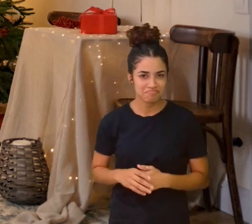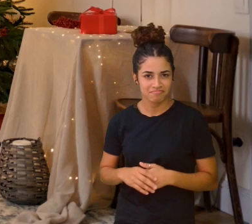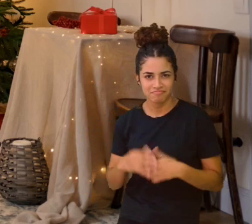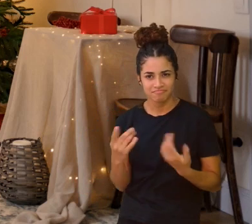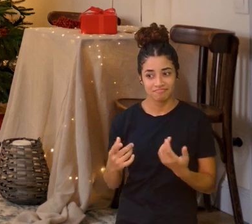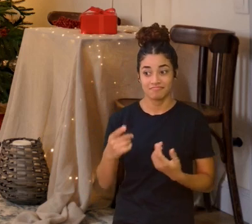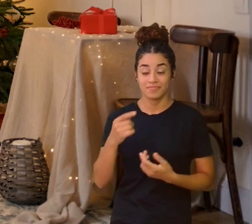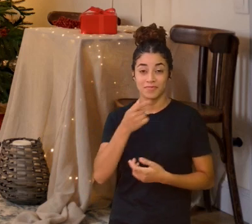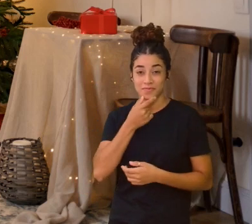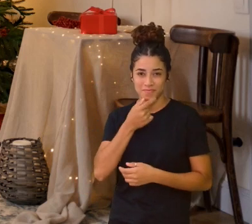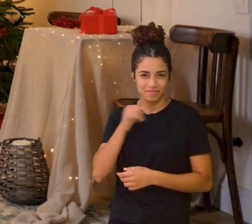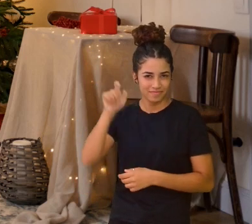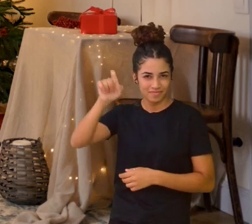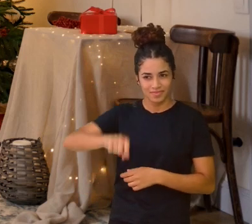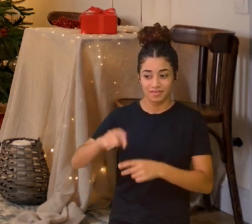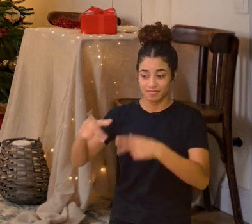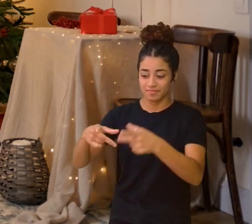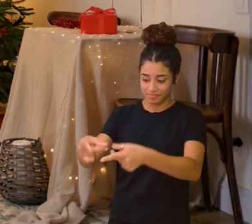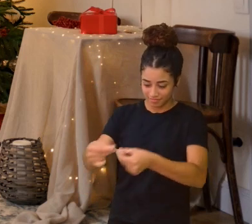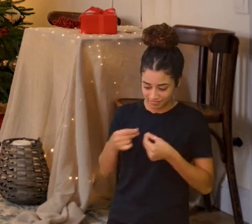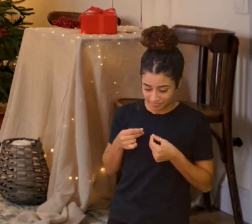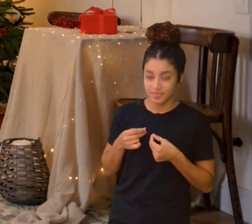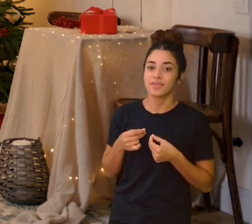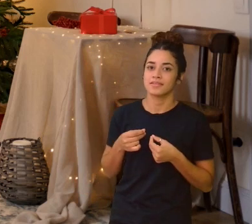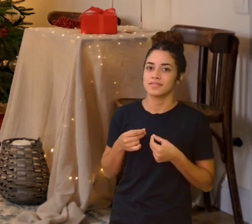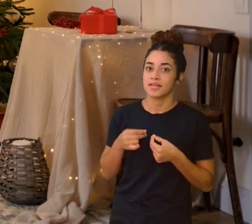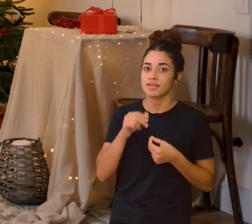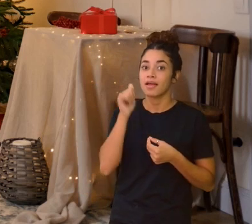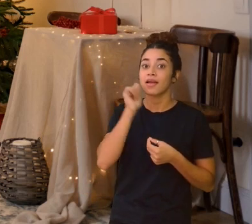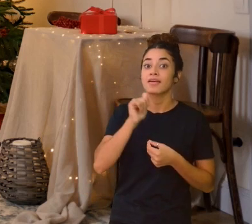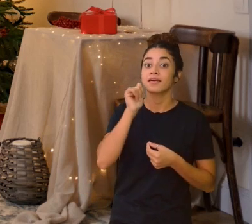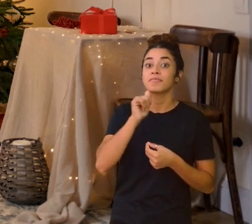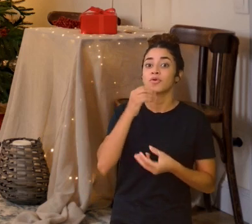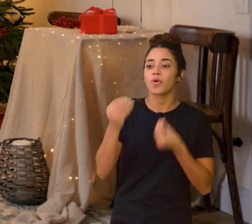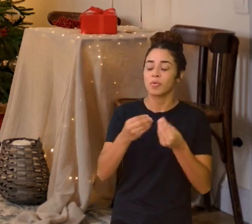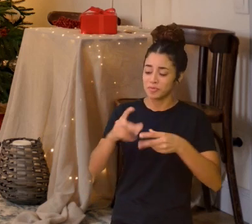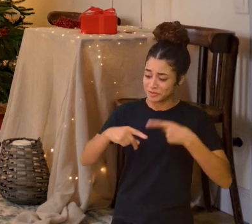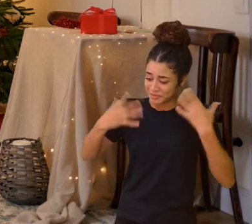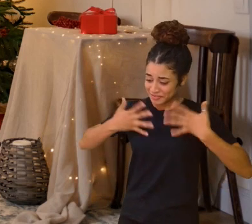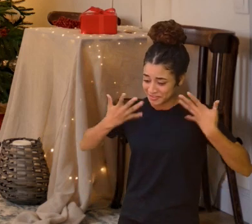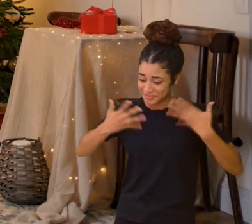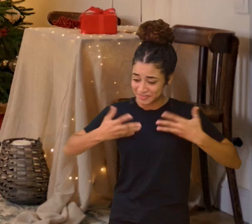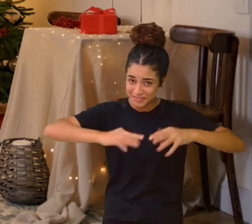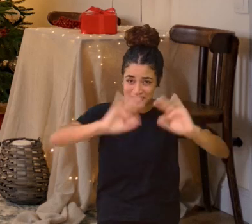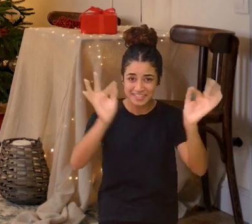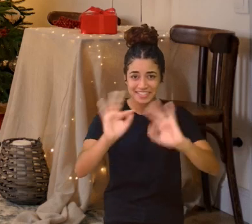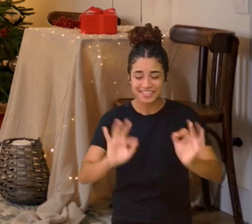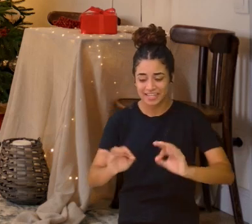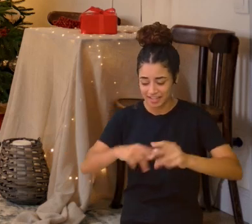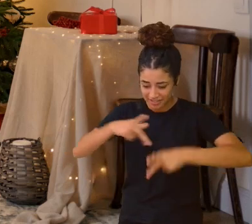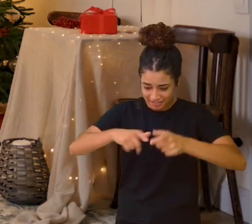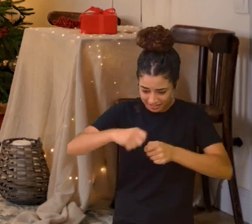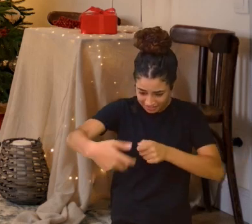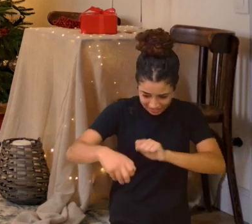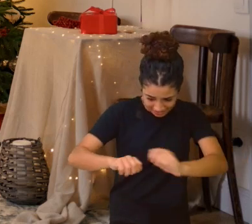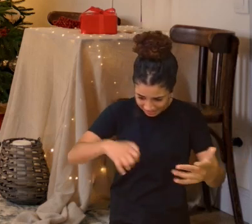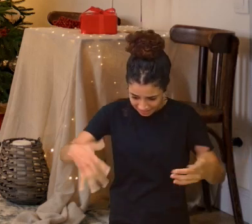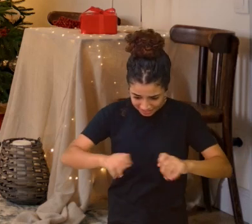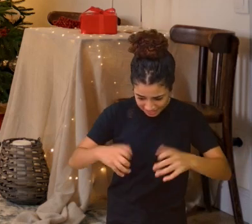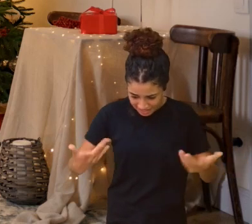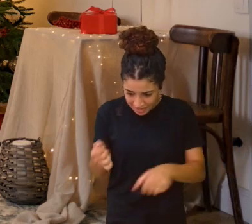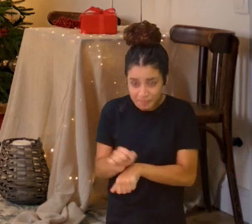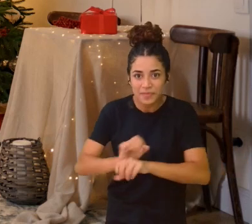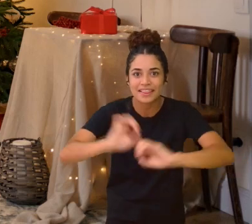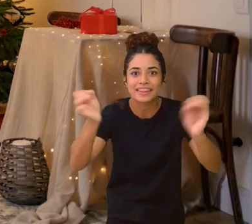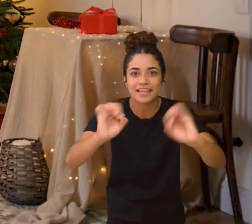trouxe um presente, clara recebeu contente, abriu sem qualquer espera